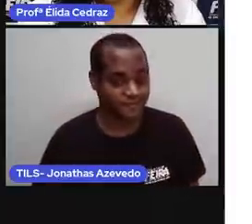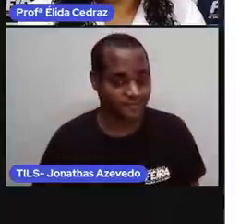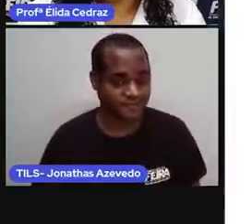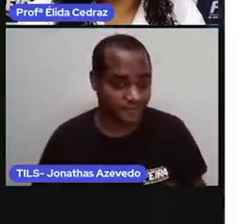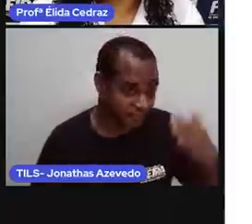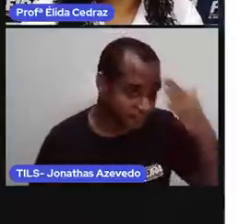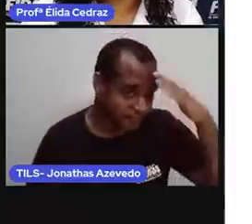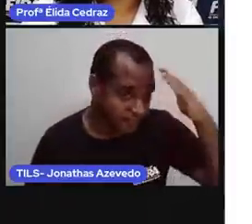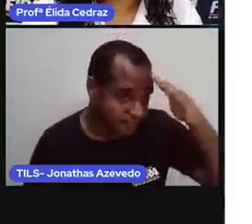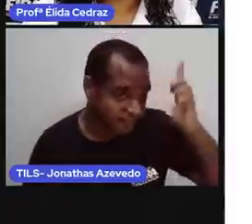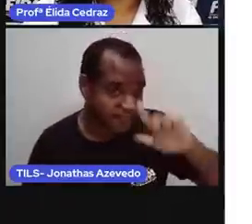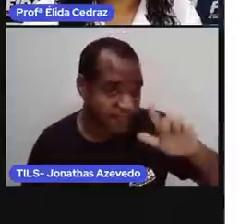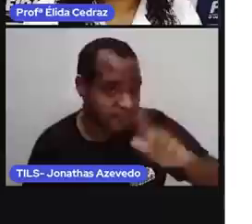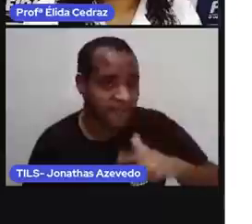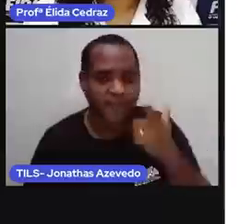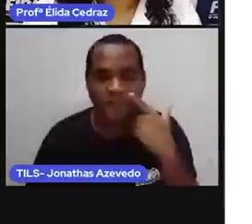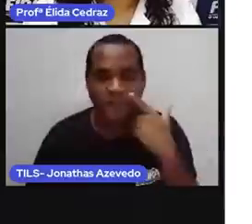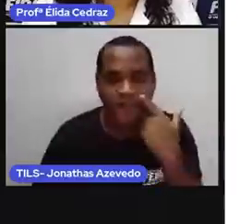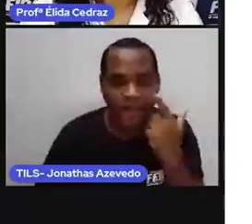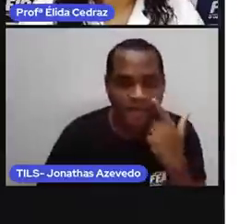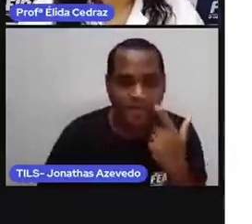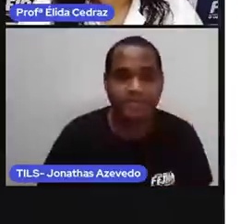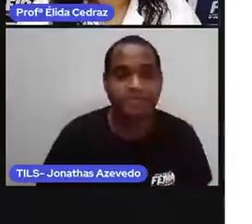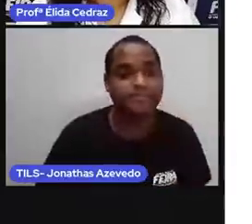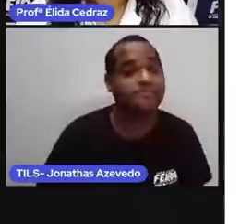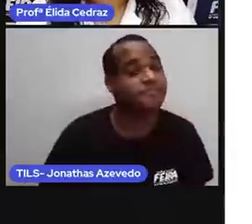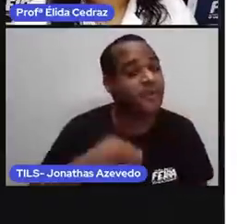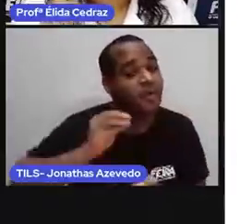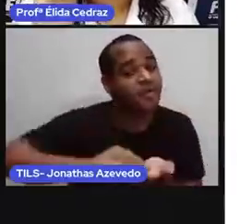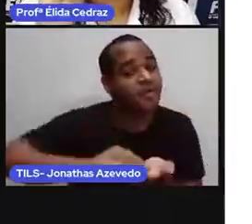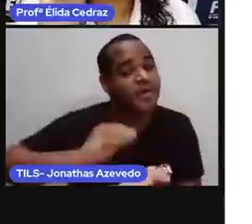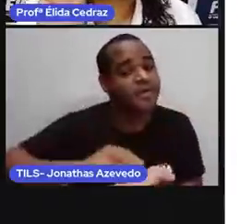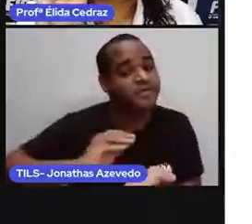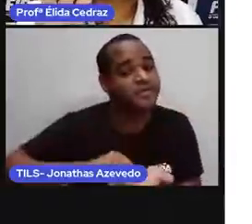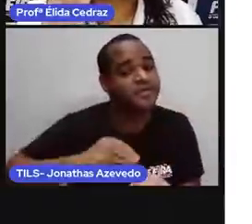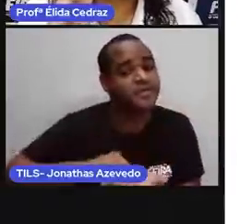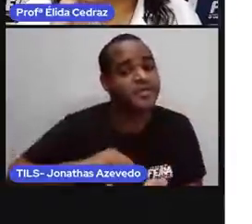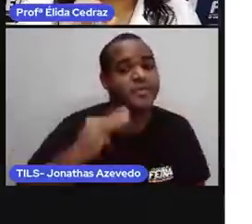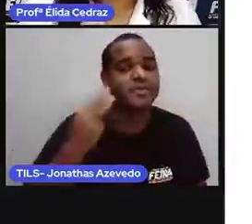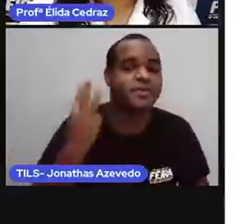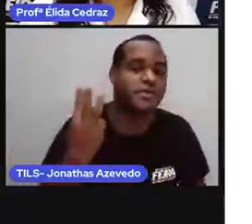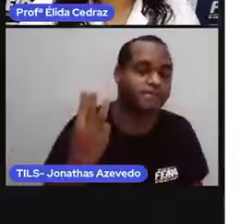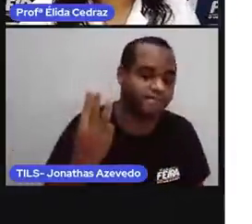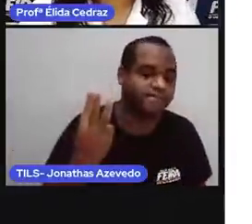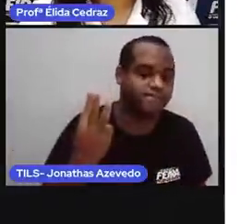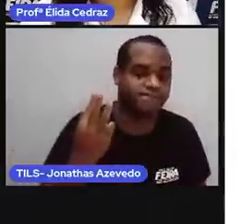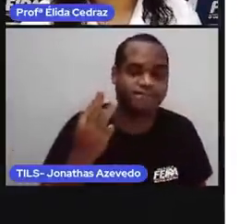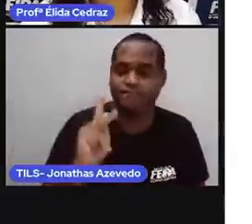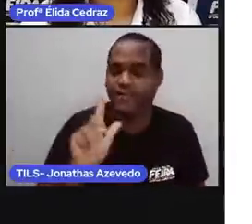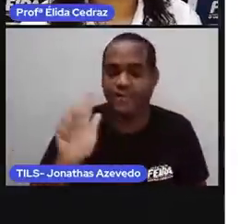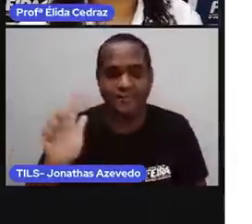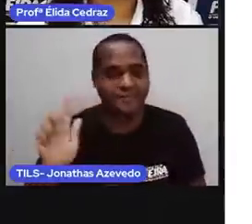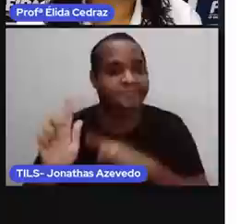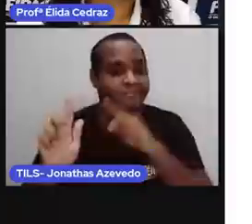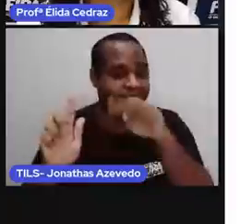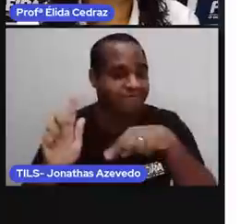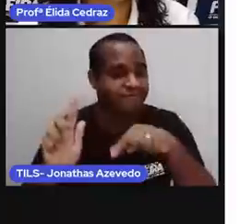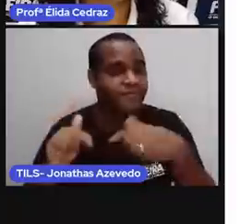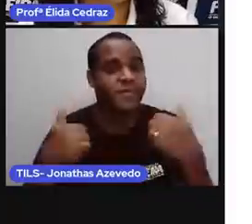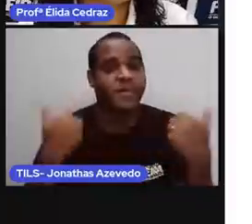Conseguiu? Vamos ver? Tá faltando três quilos. Então,